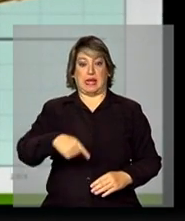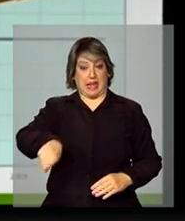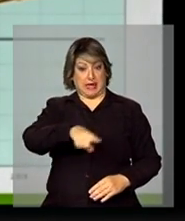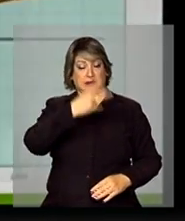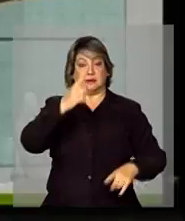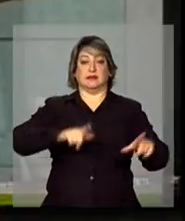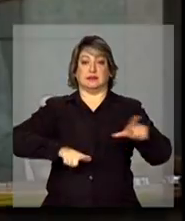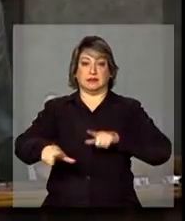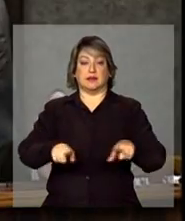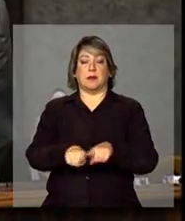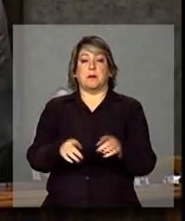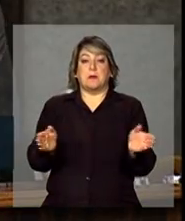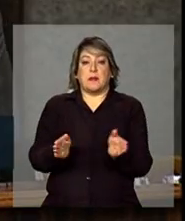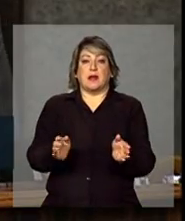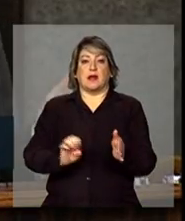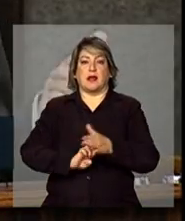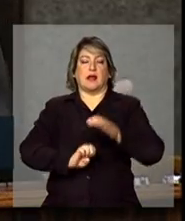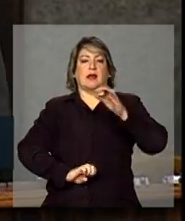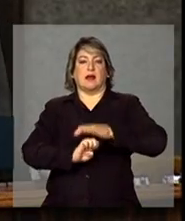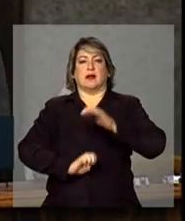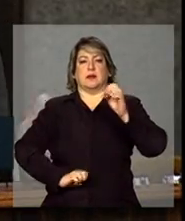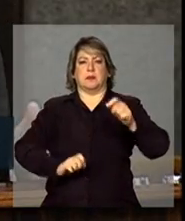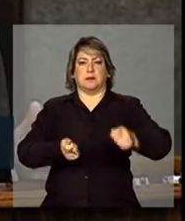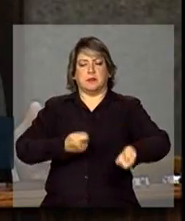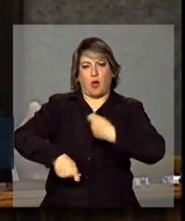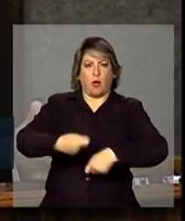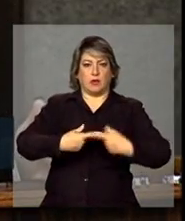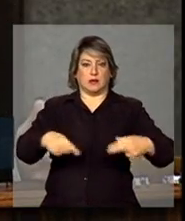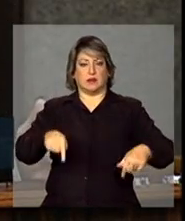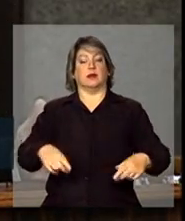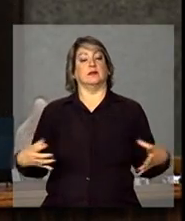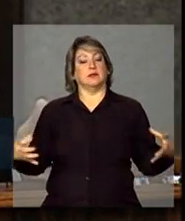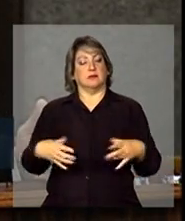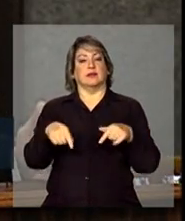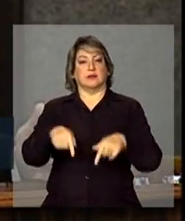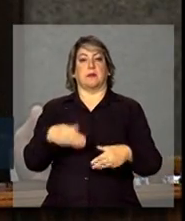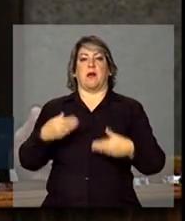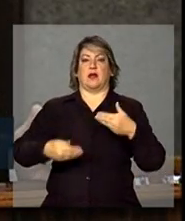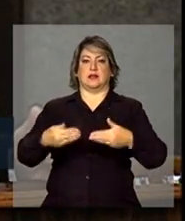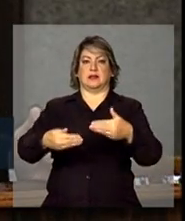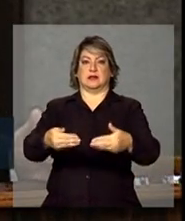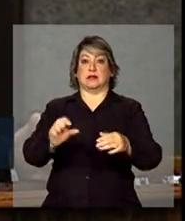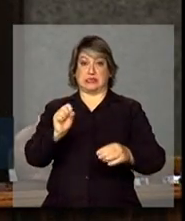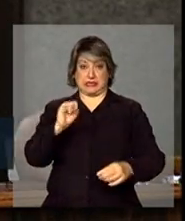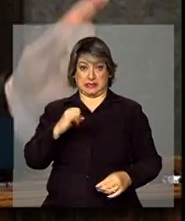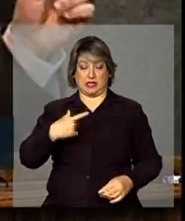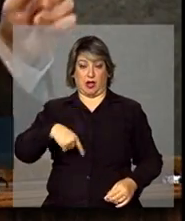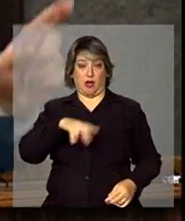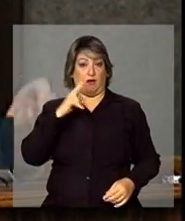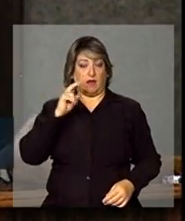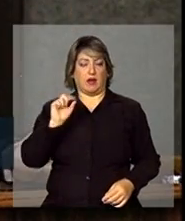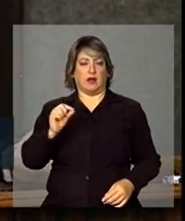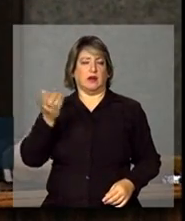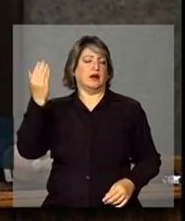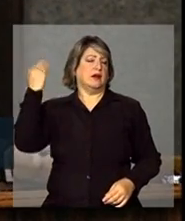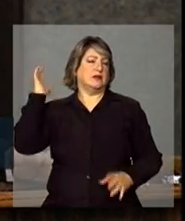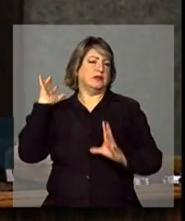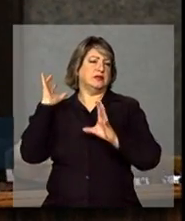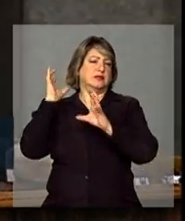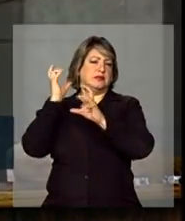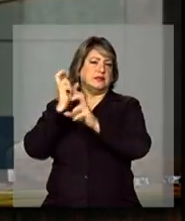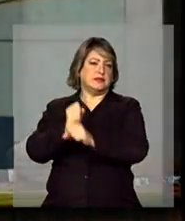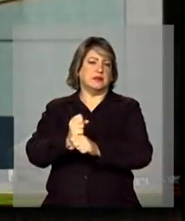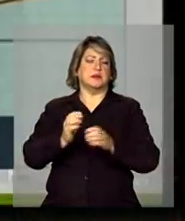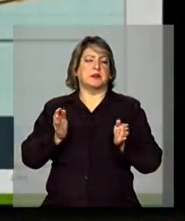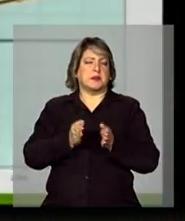e os pequenos empreendimentos brasileiros participaram desse processo. Na verdade, se nós olharmos a evolução dos